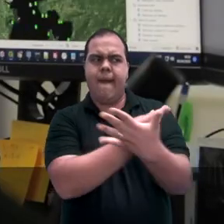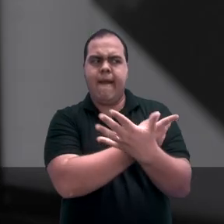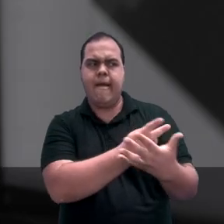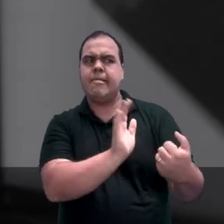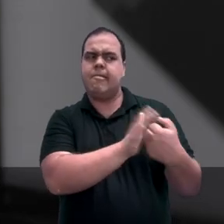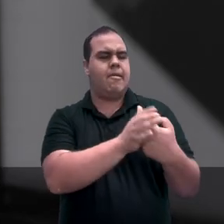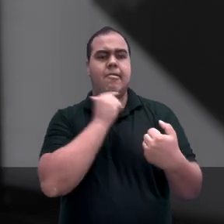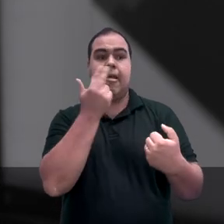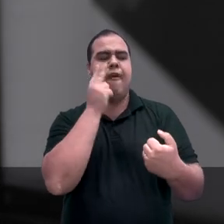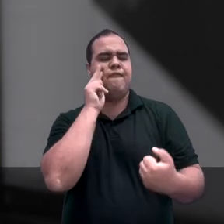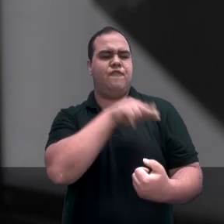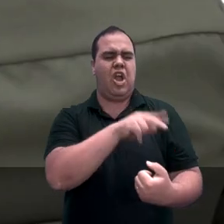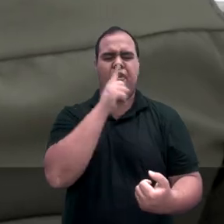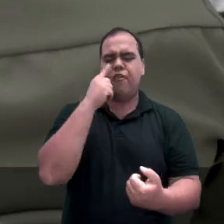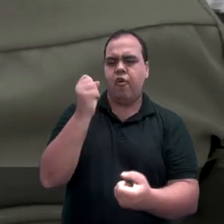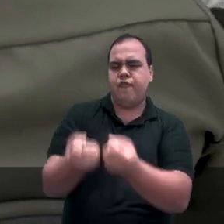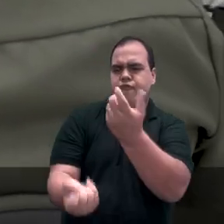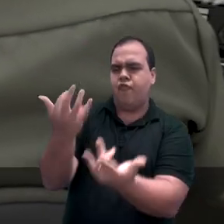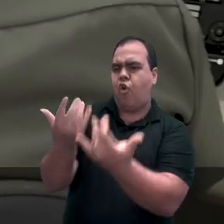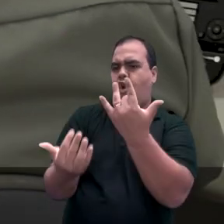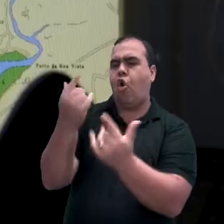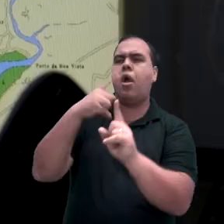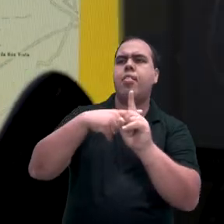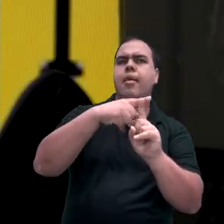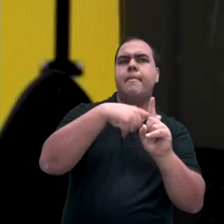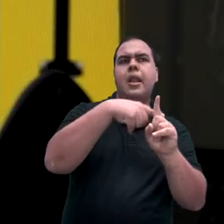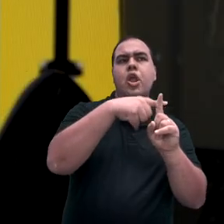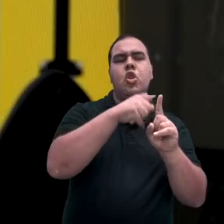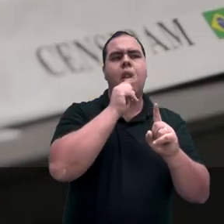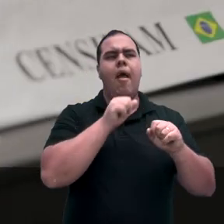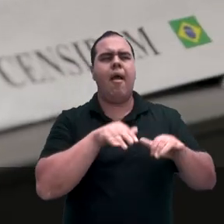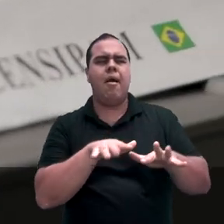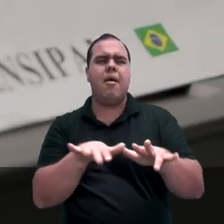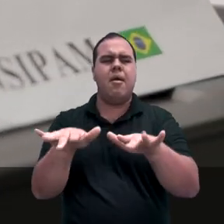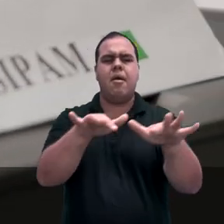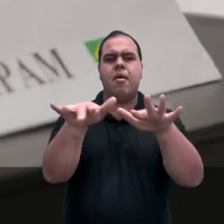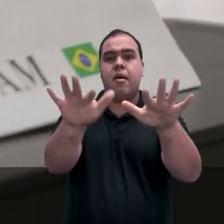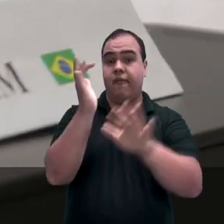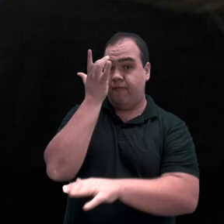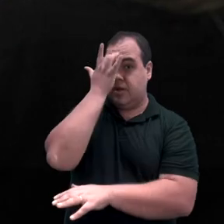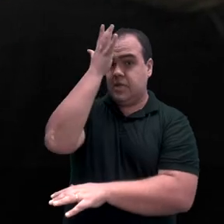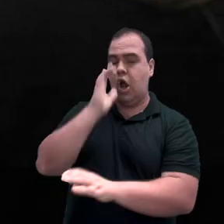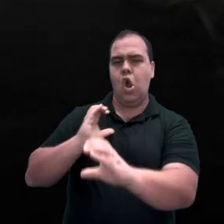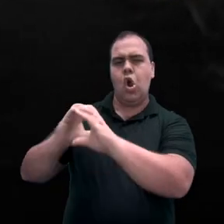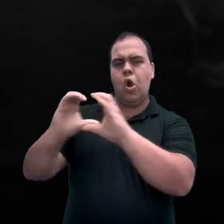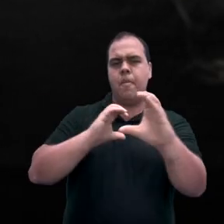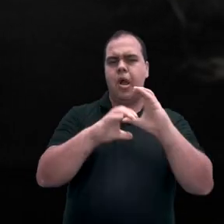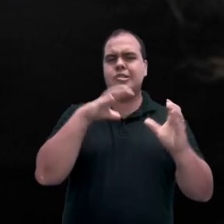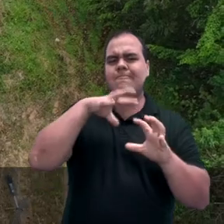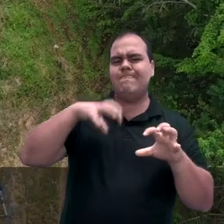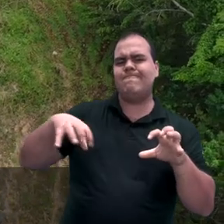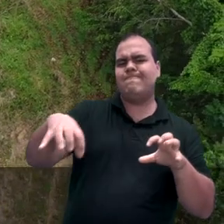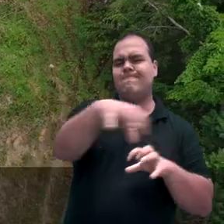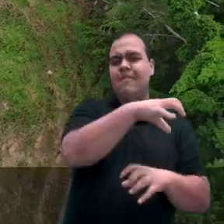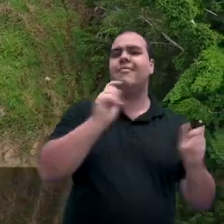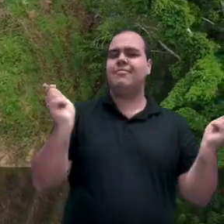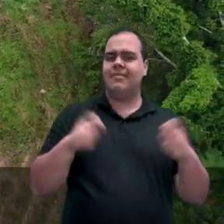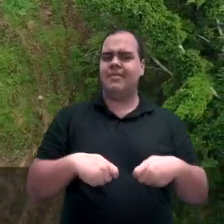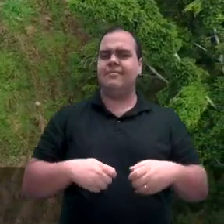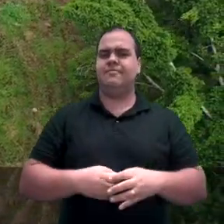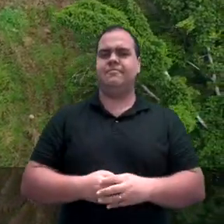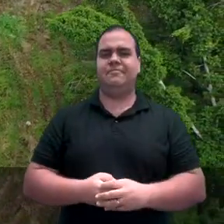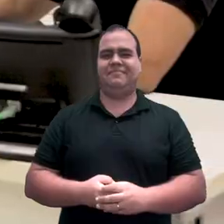ilícitos, eventos de fogo, meteorologia e hidrologia, além de facilitar a comunicação em áreas